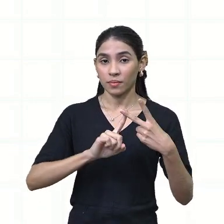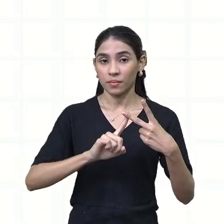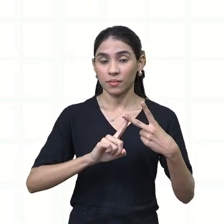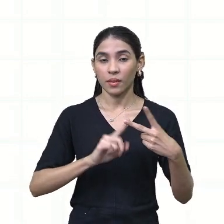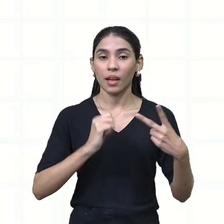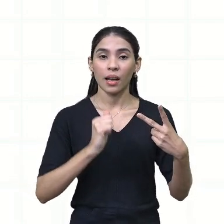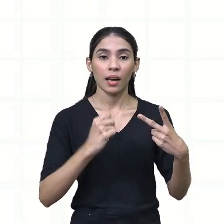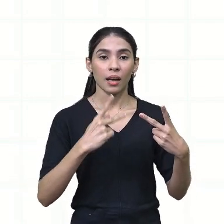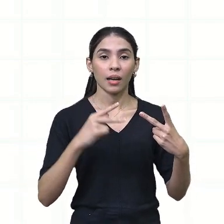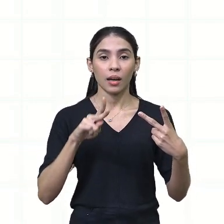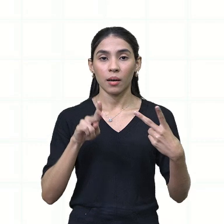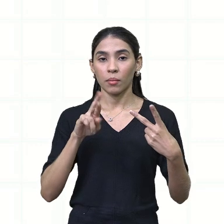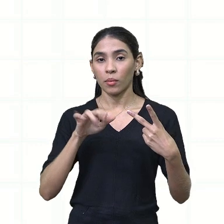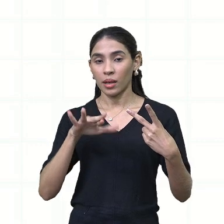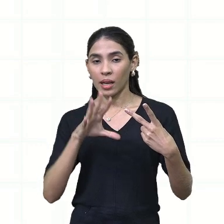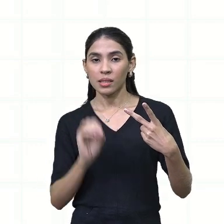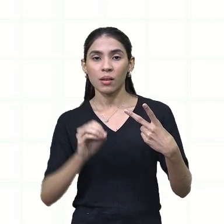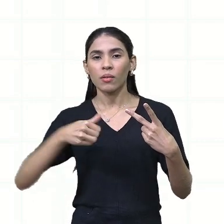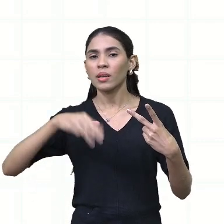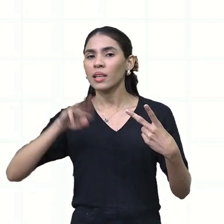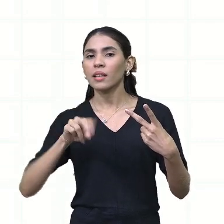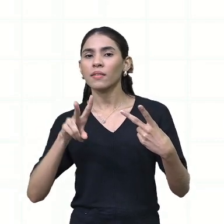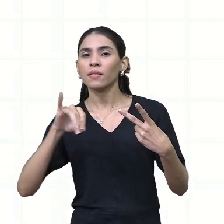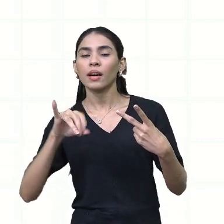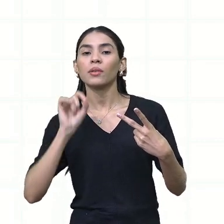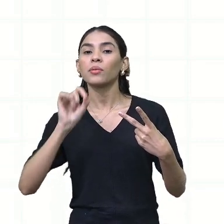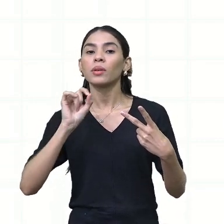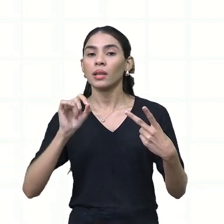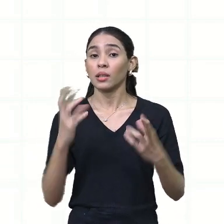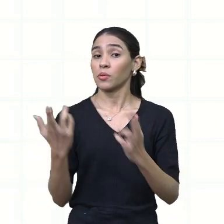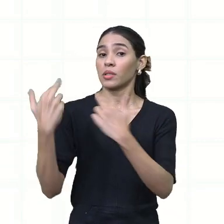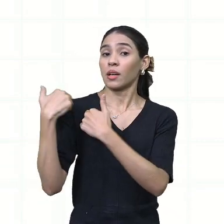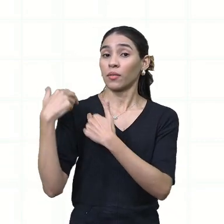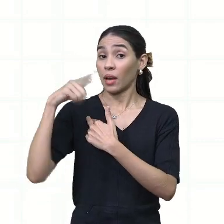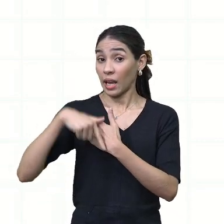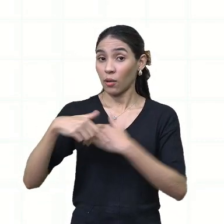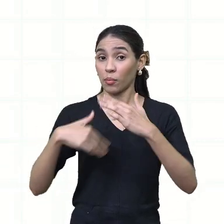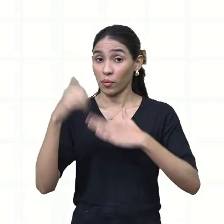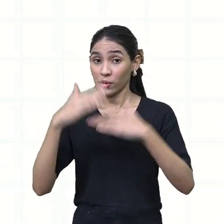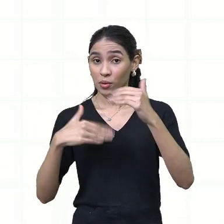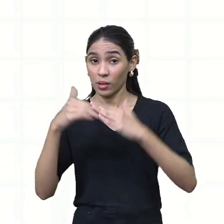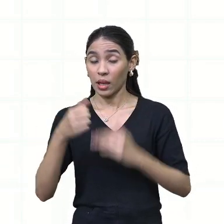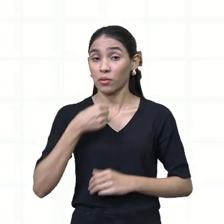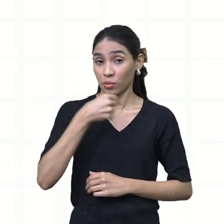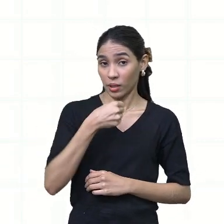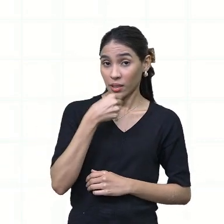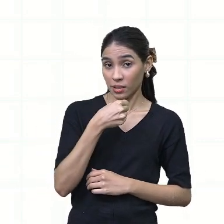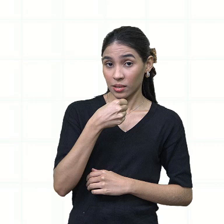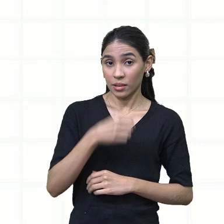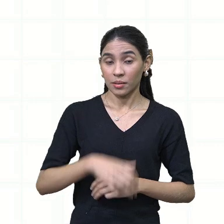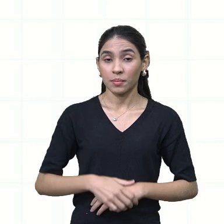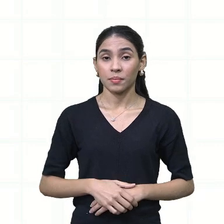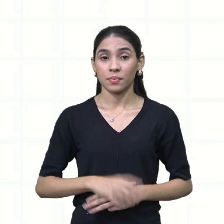Dois, apuração, né? Então, quem vai fazer isso tudo é o jornalista, tá, turminha? Então, vai apurar, né?